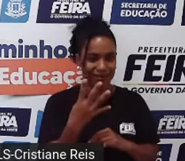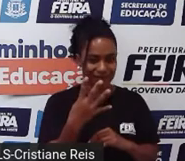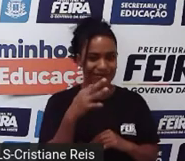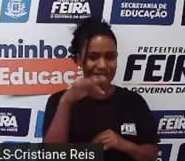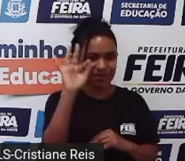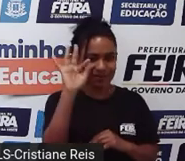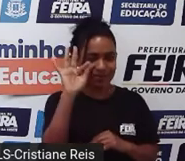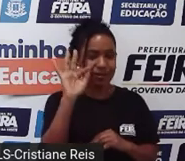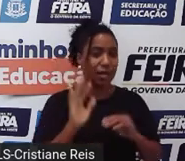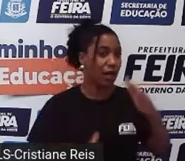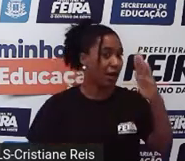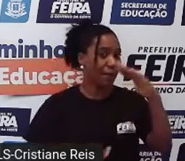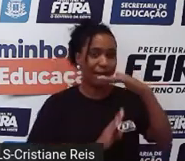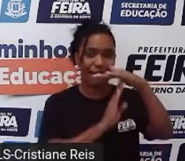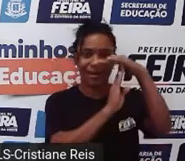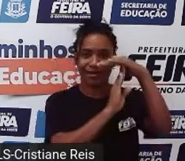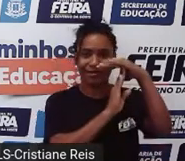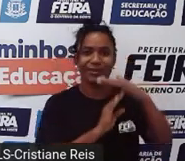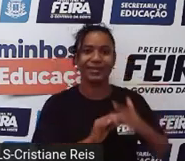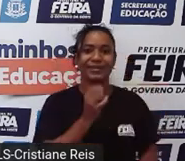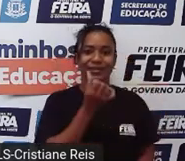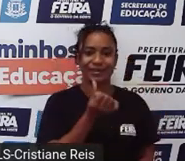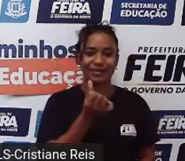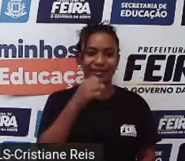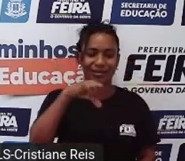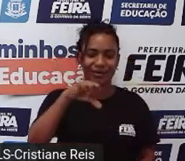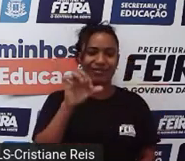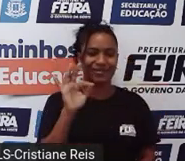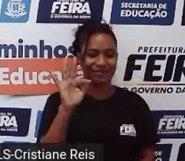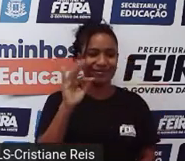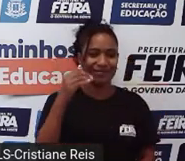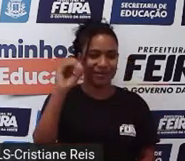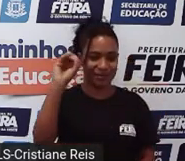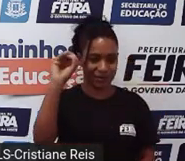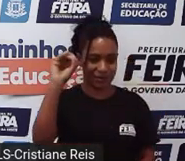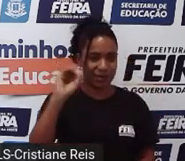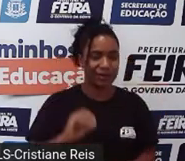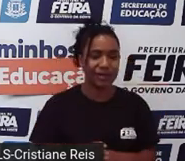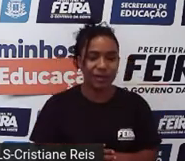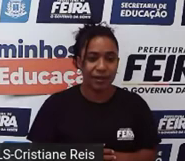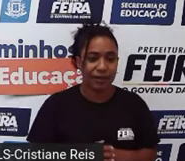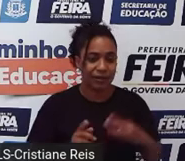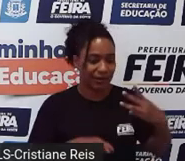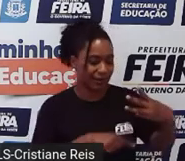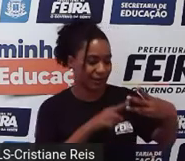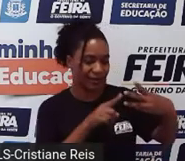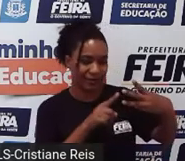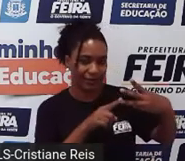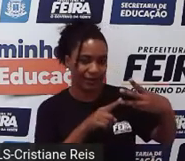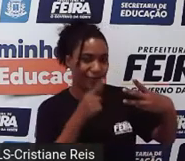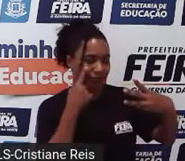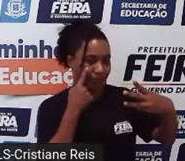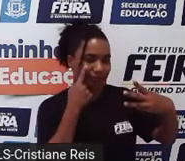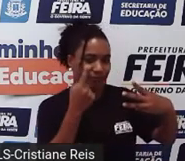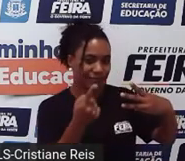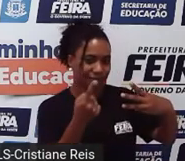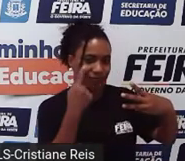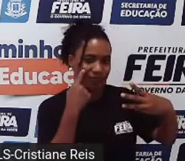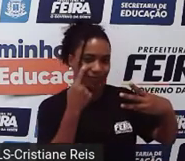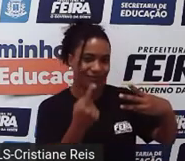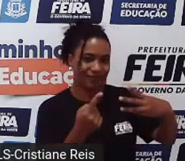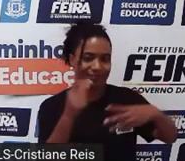degrees Fahrenheit. E nessa situação, observe que quando o sol se esconde,